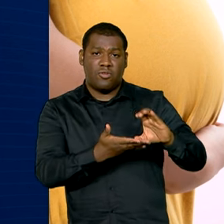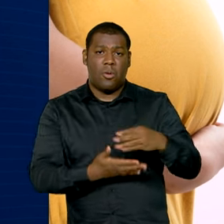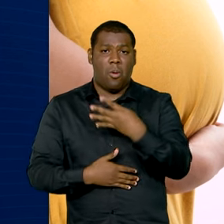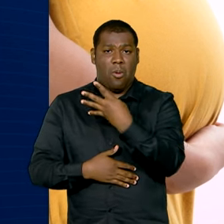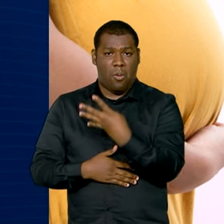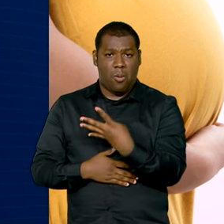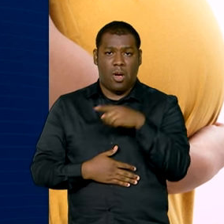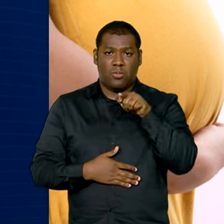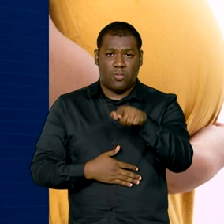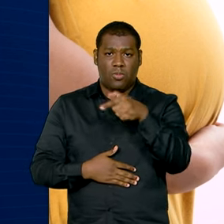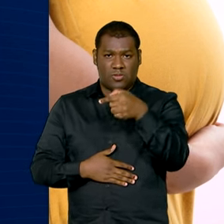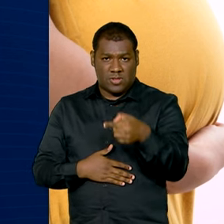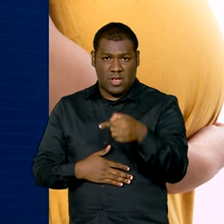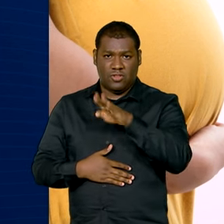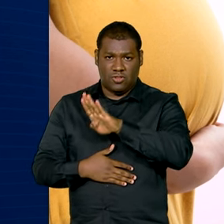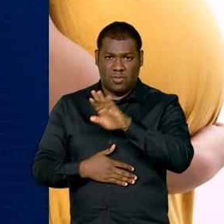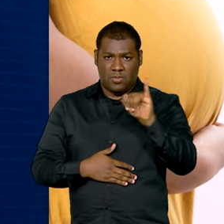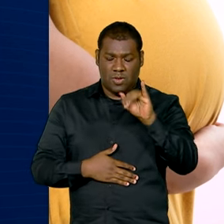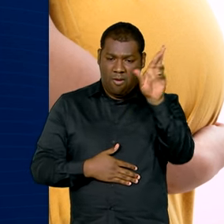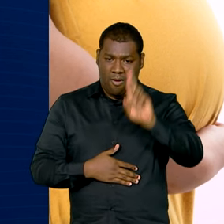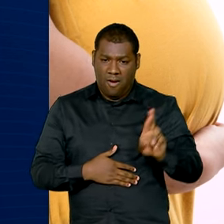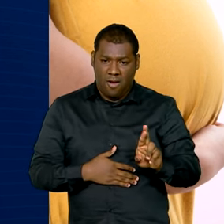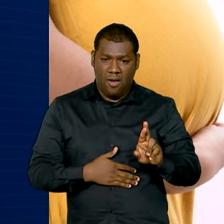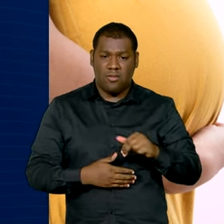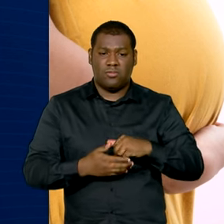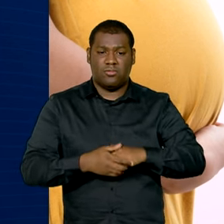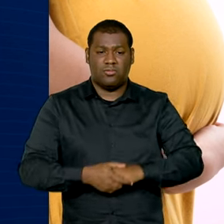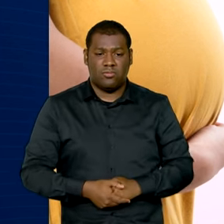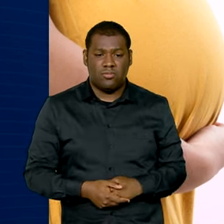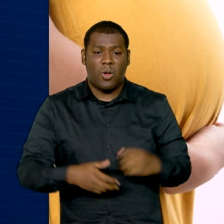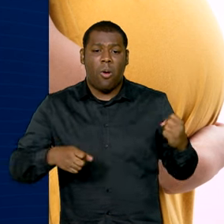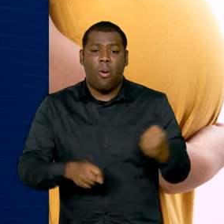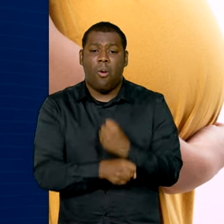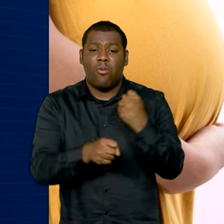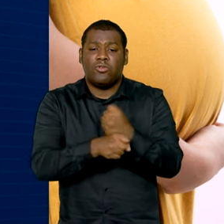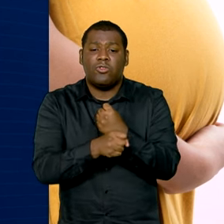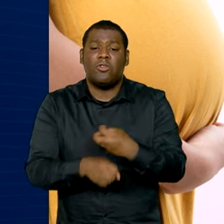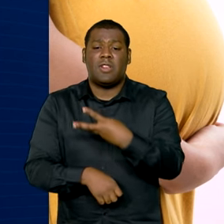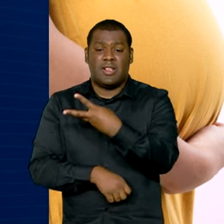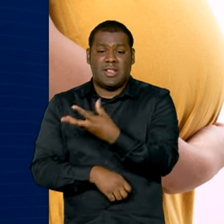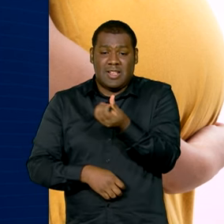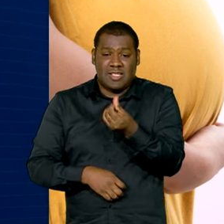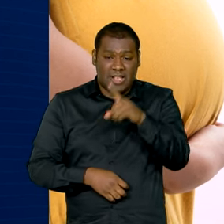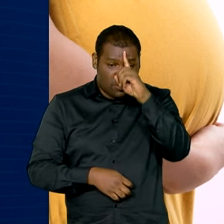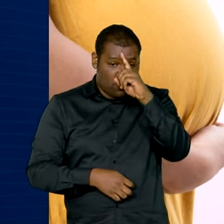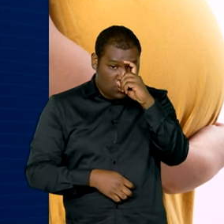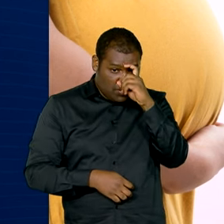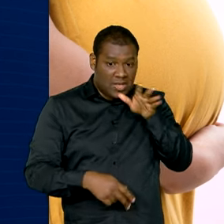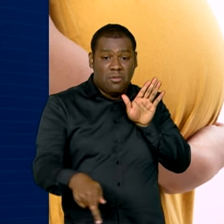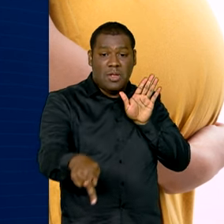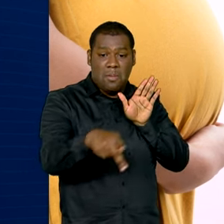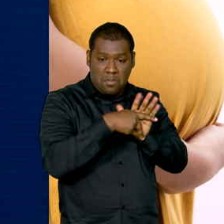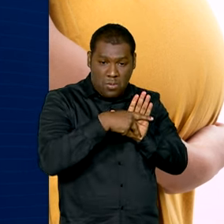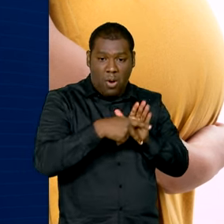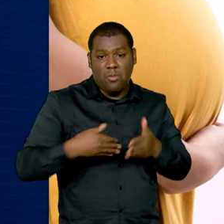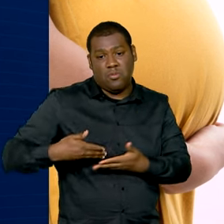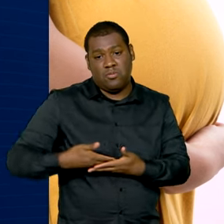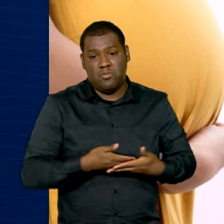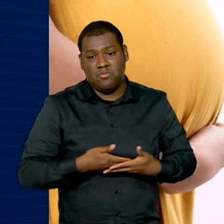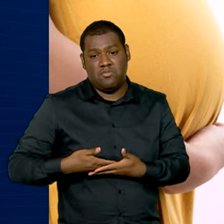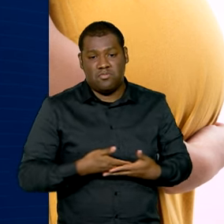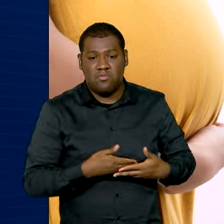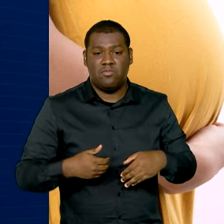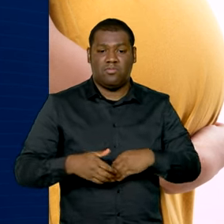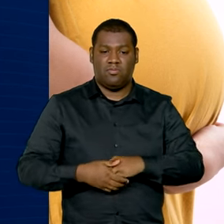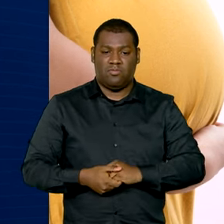,7 bilhões na construção de 36 maternidades. A capacidade será